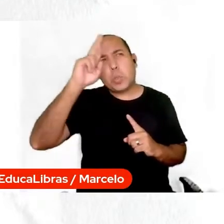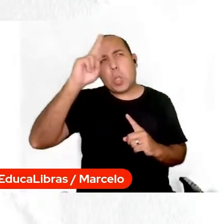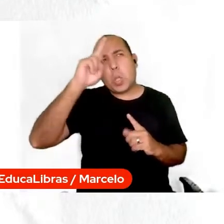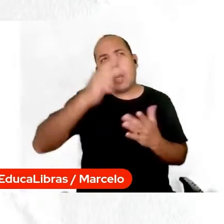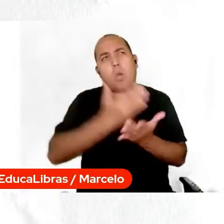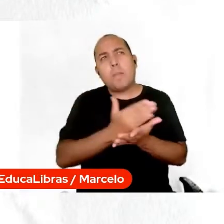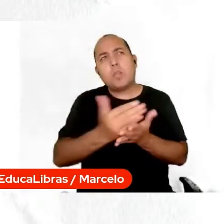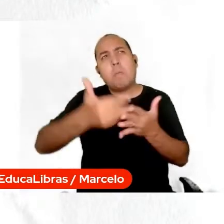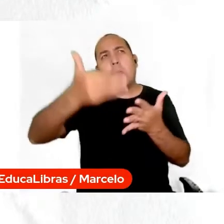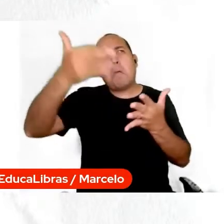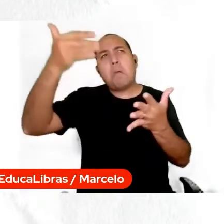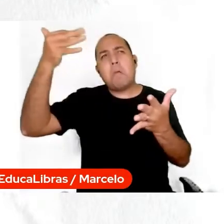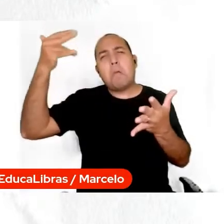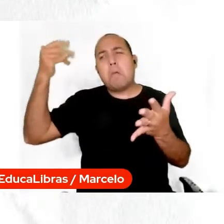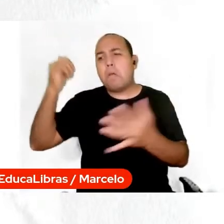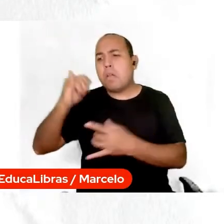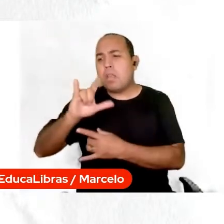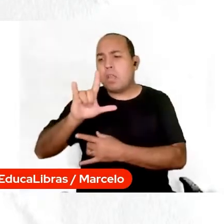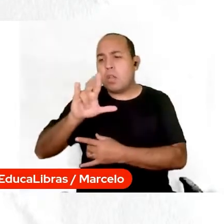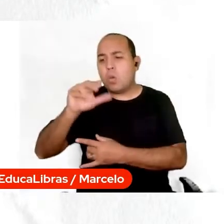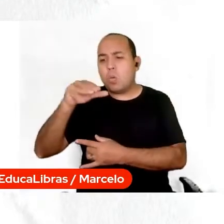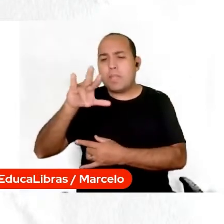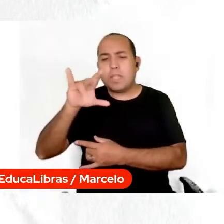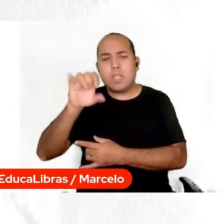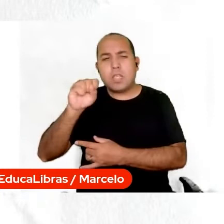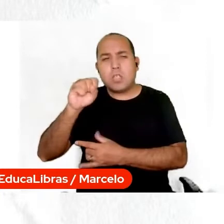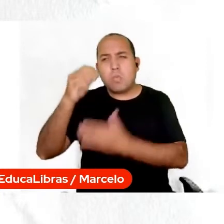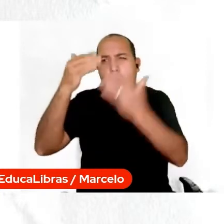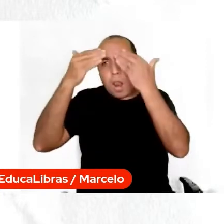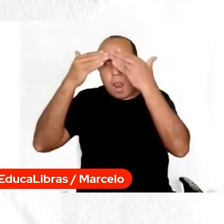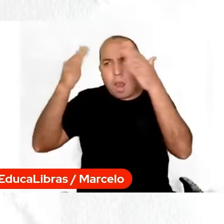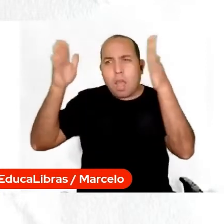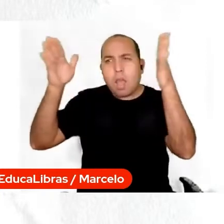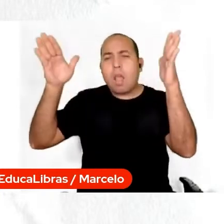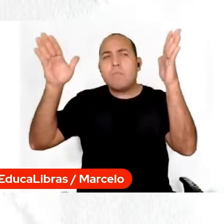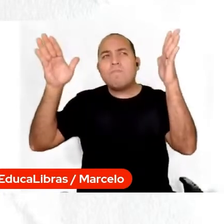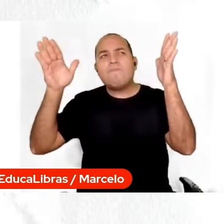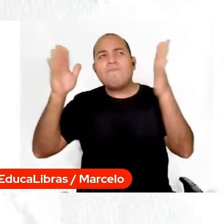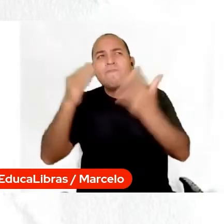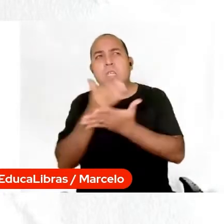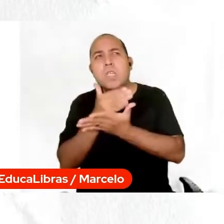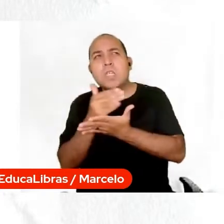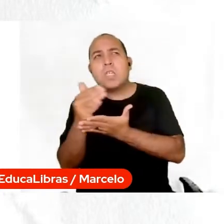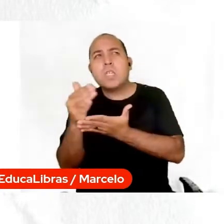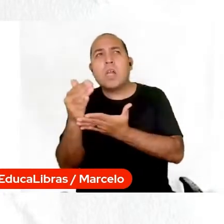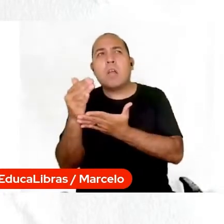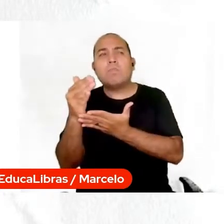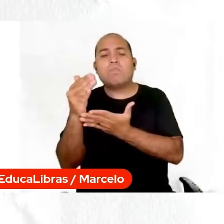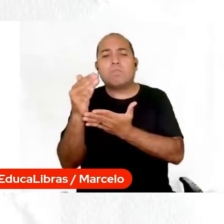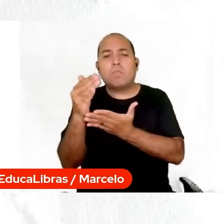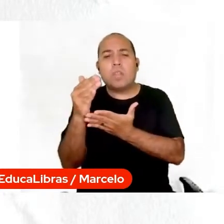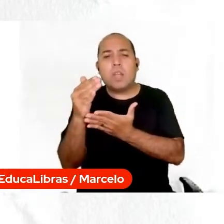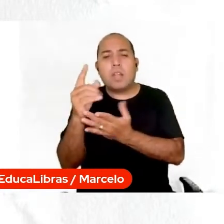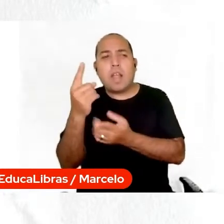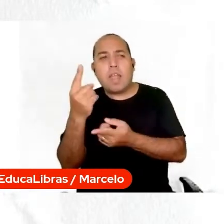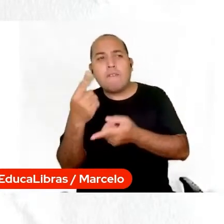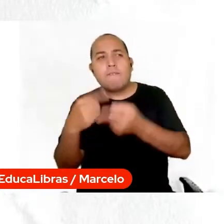com esse discurso e ideologia iluminista que vai na Revolução